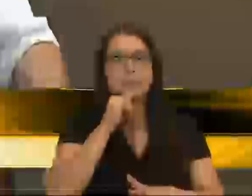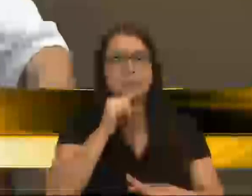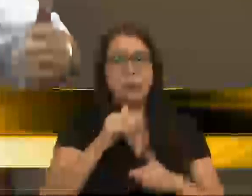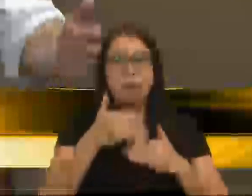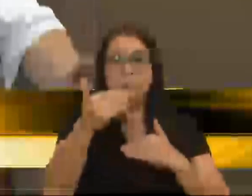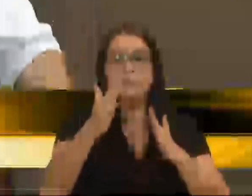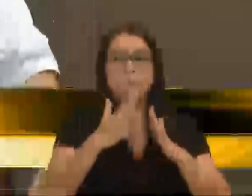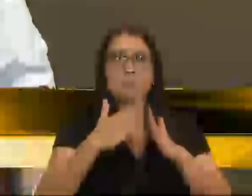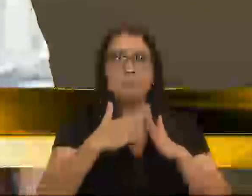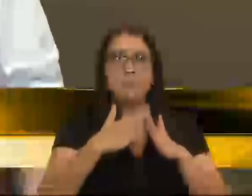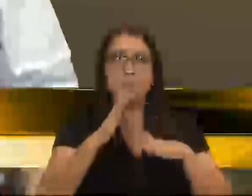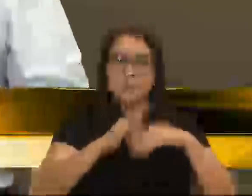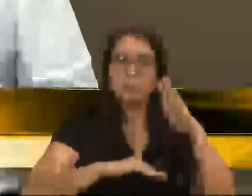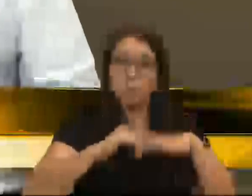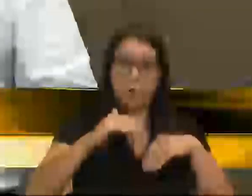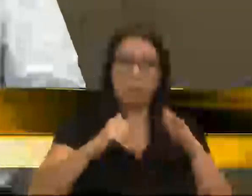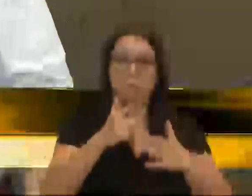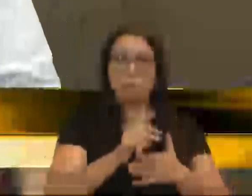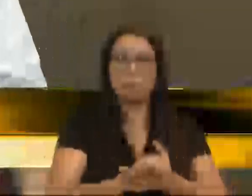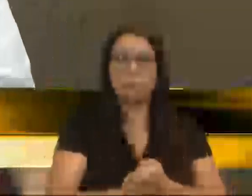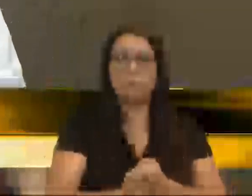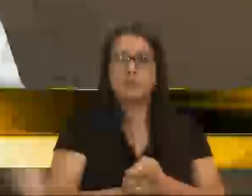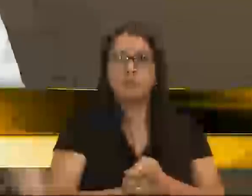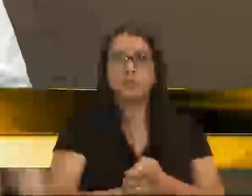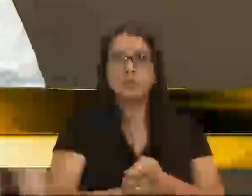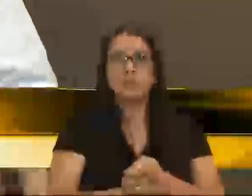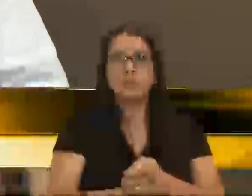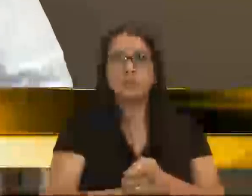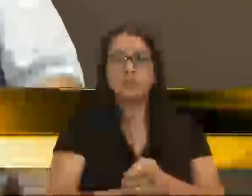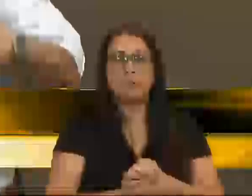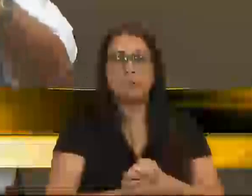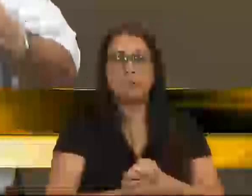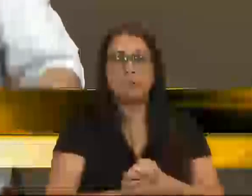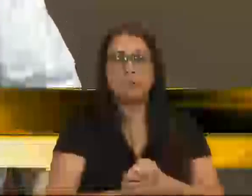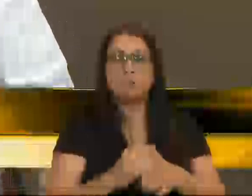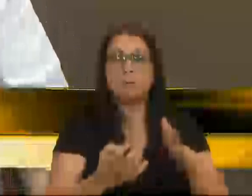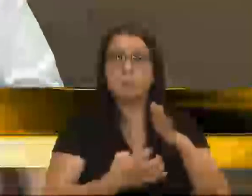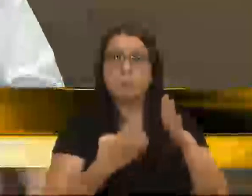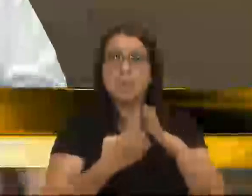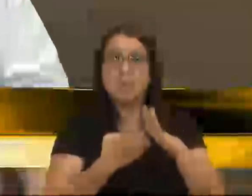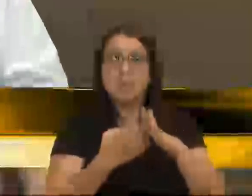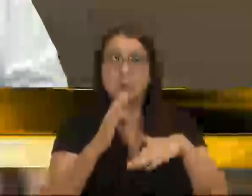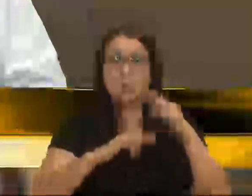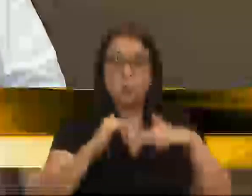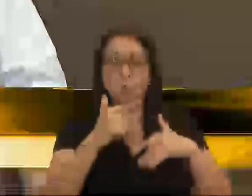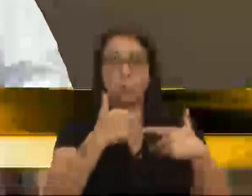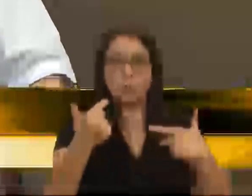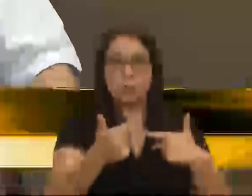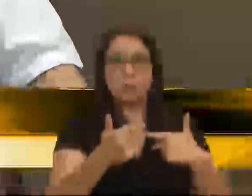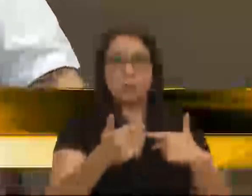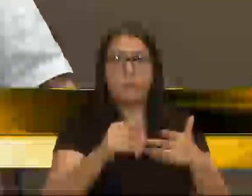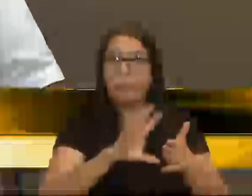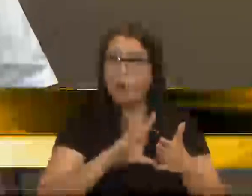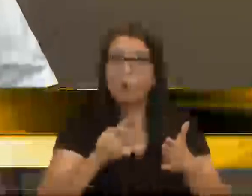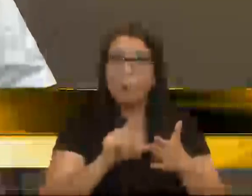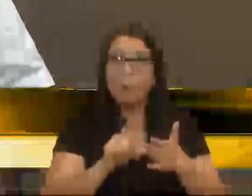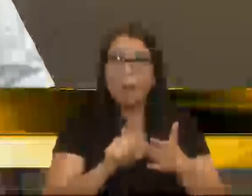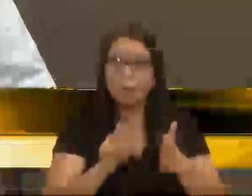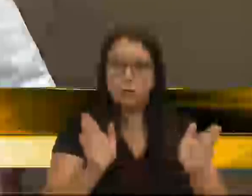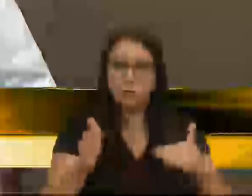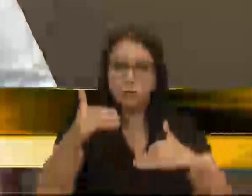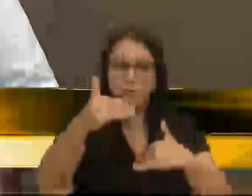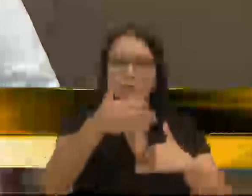casa, tem uma obra de uma empresa construtora, foi roubado um container